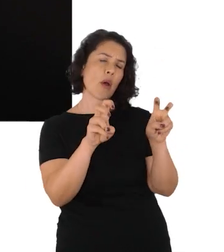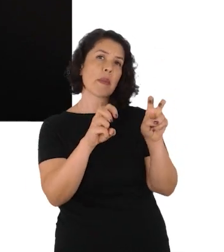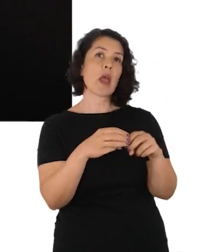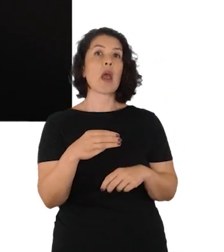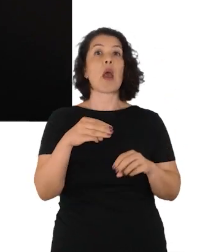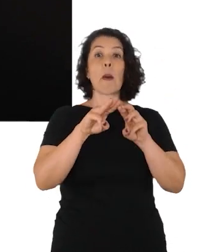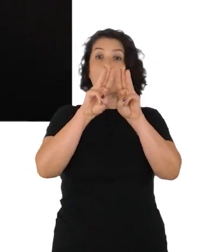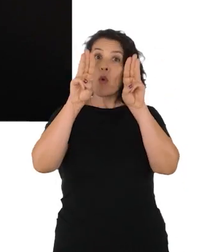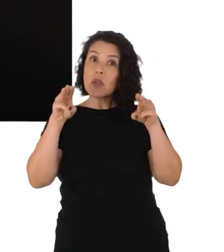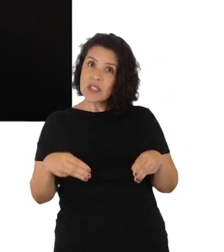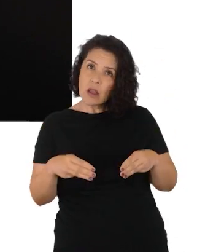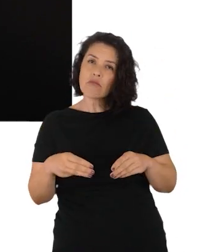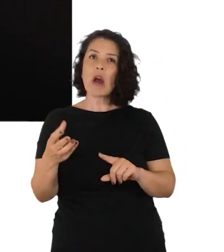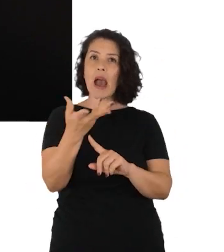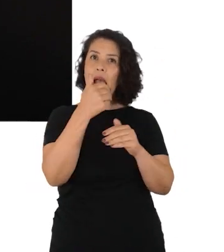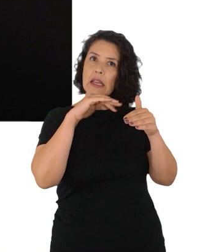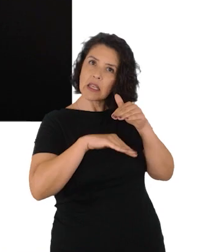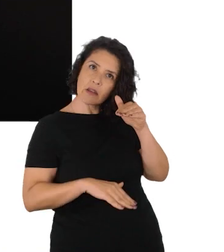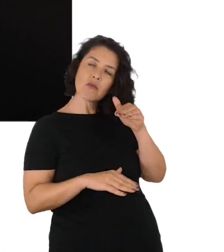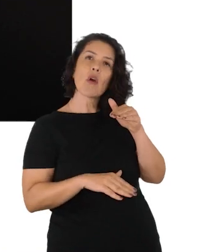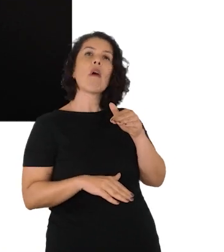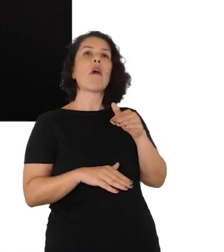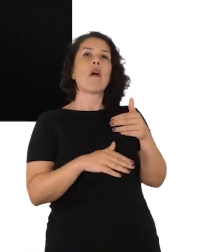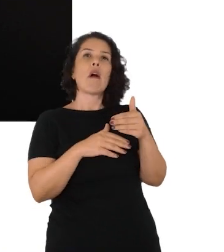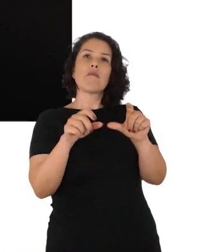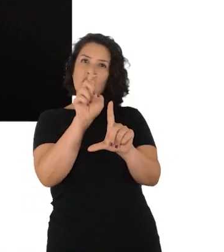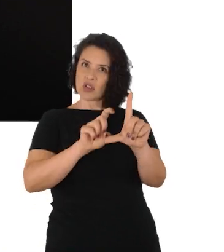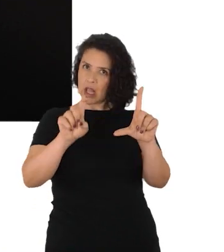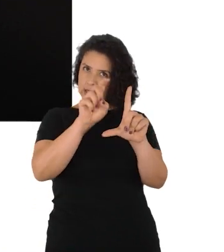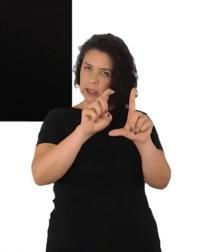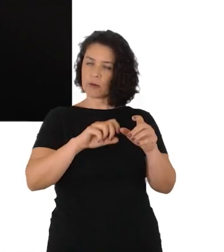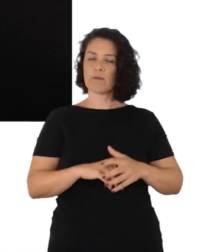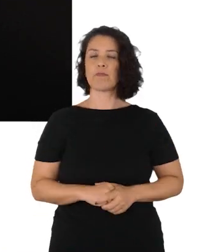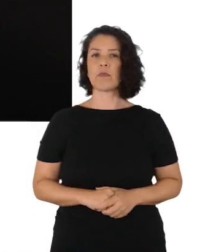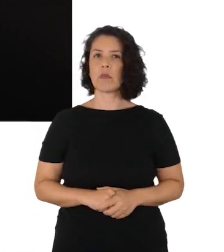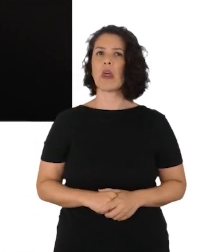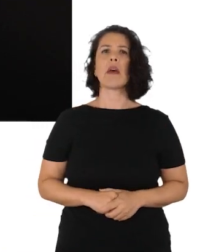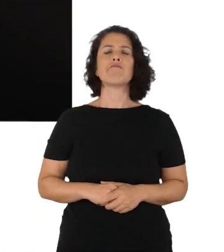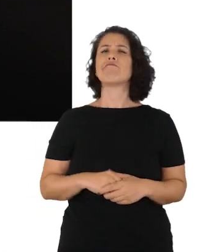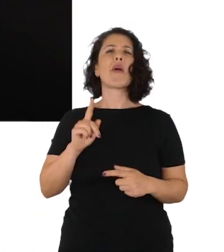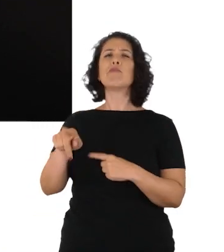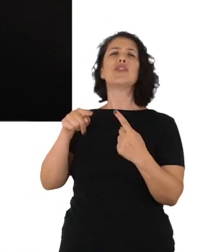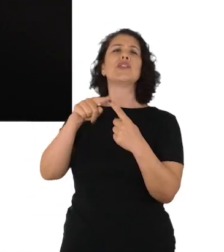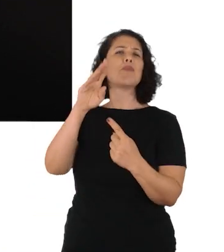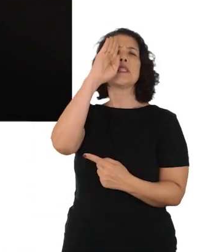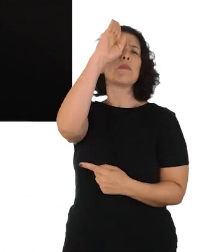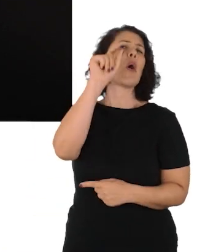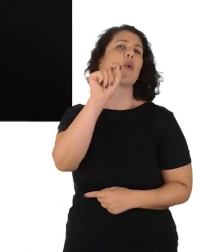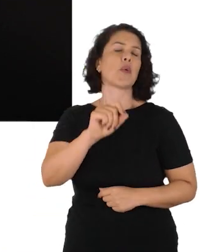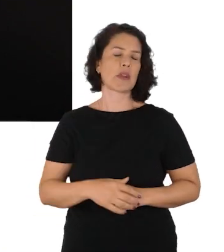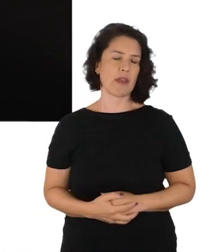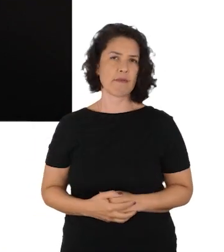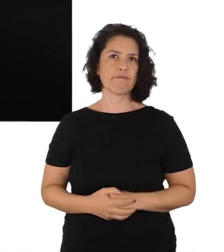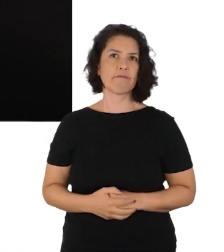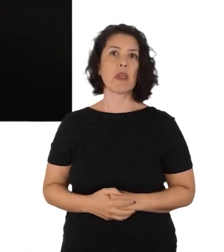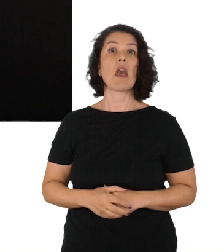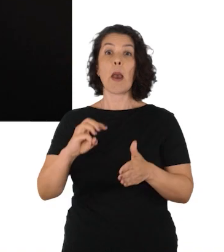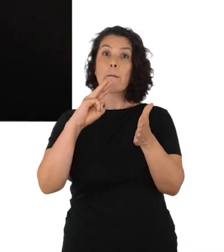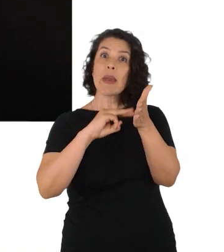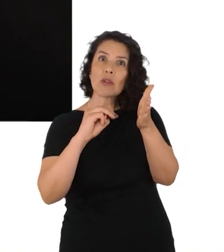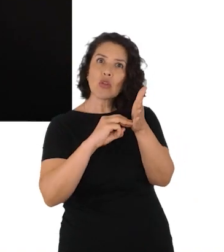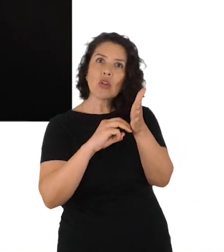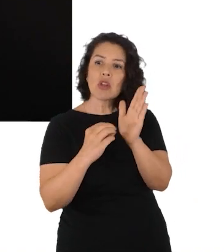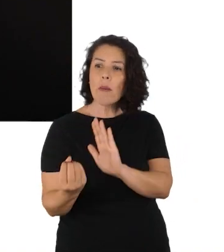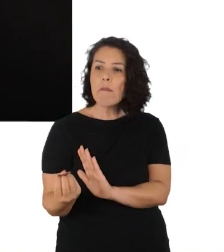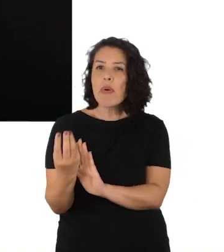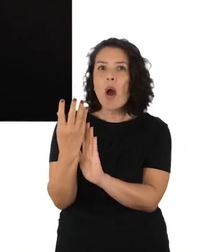Profissional 2, que chama Museu Arquivos e Acervos Digitalizados. E o objetivo principal dessa atividade